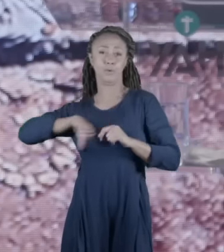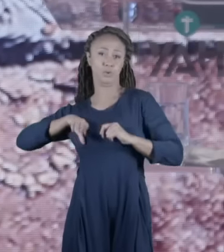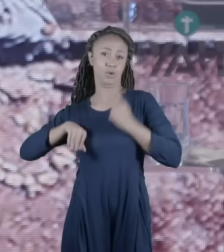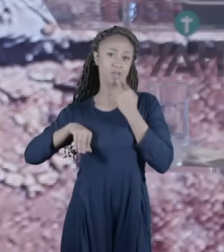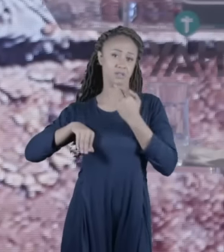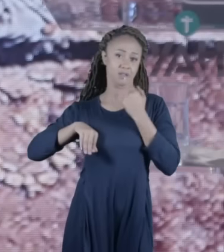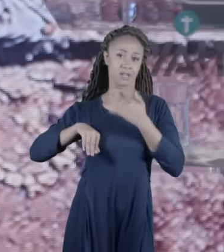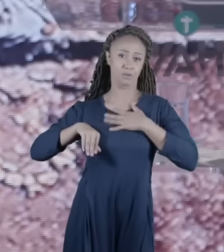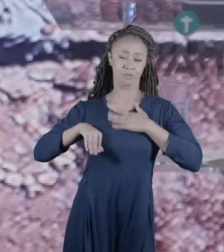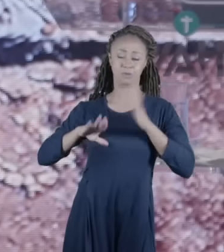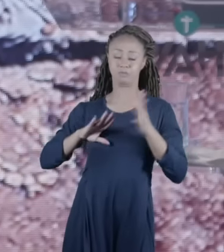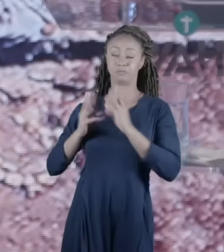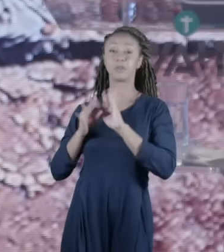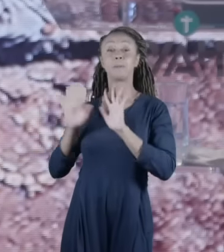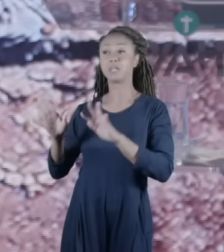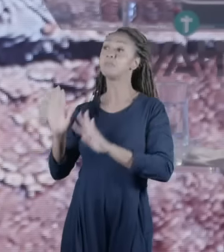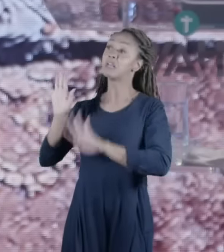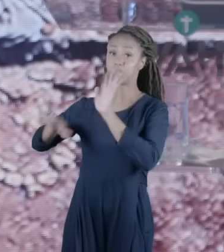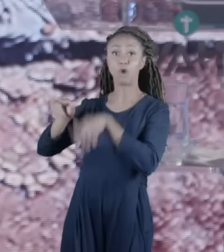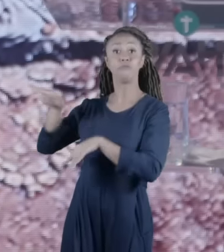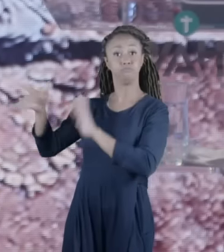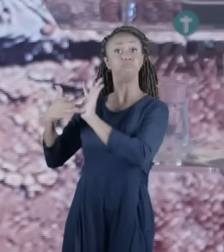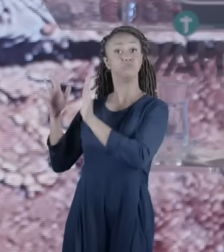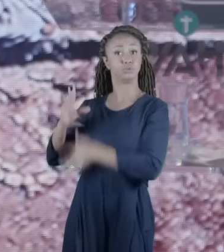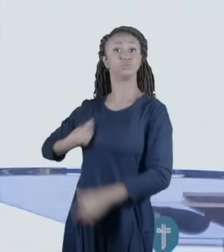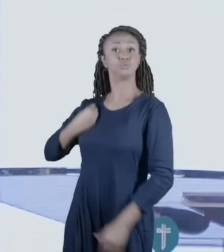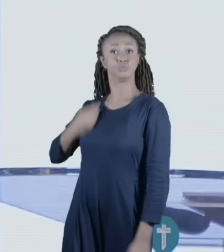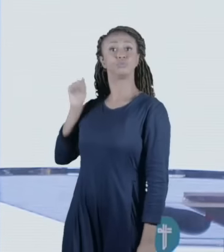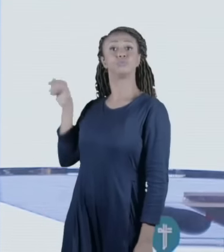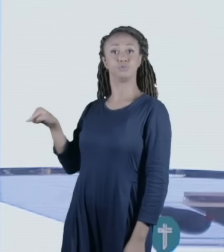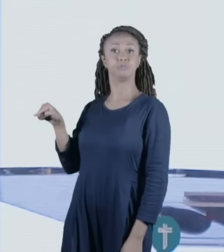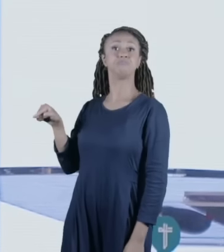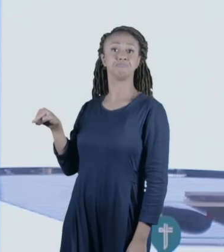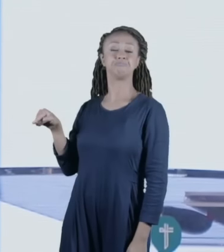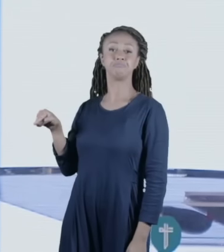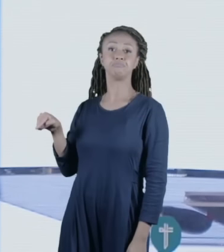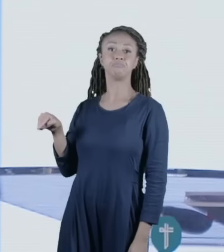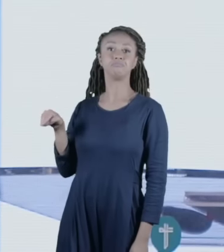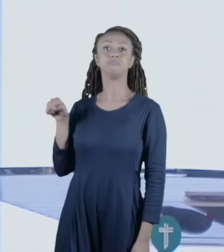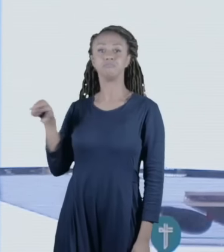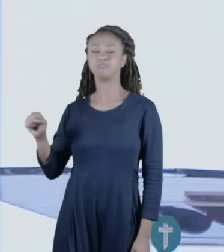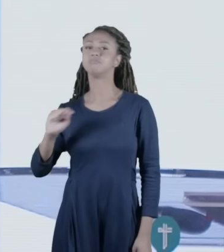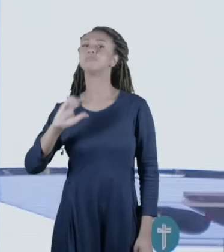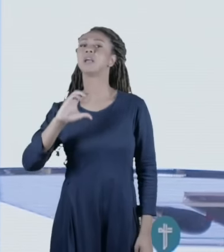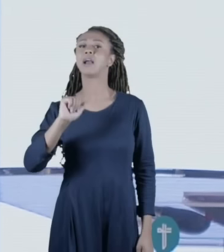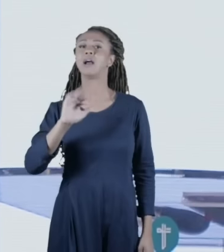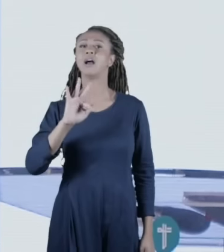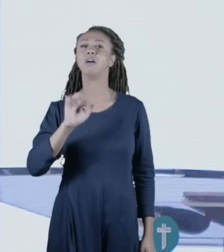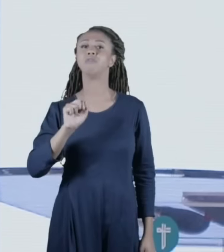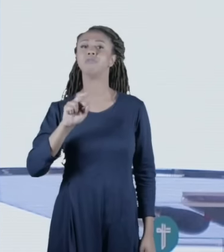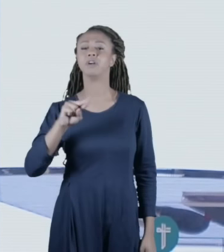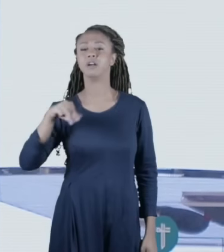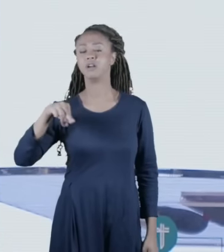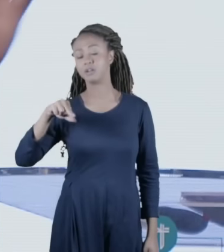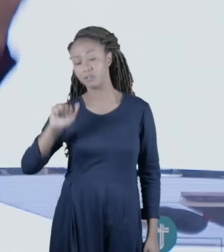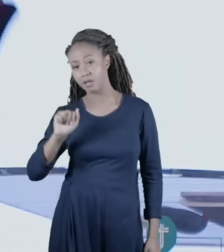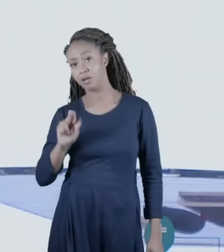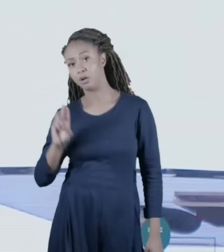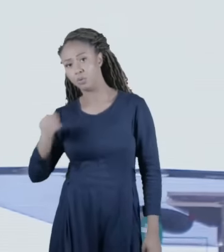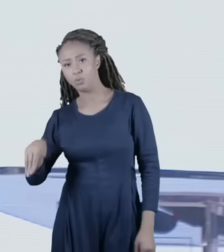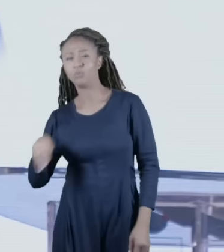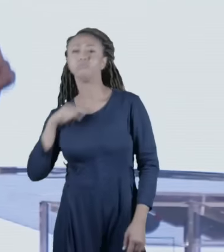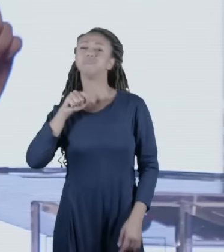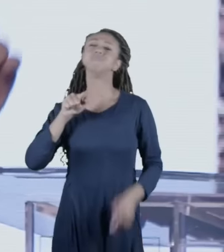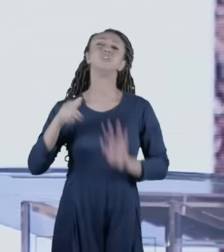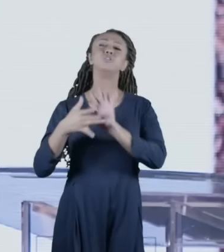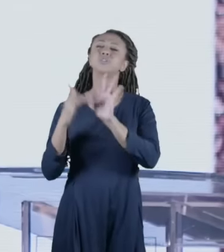provavelmente esteve aqui nessa sinagoga entre tantas outras a sinagoga de Kefarnaum ele passava em muitas e muitas sinagogas